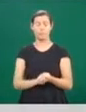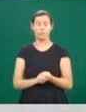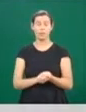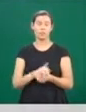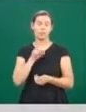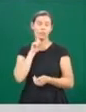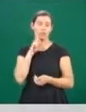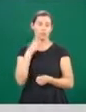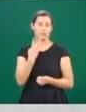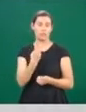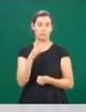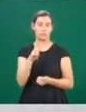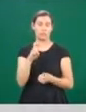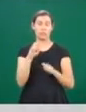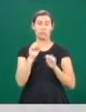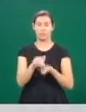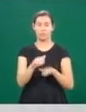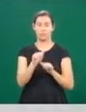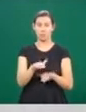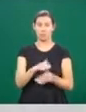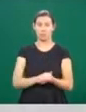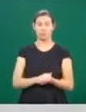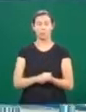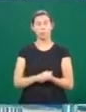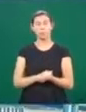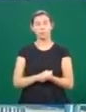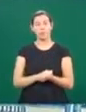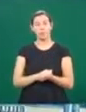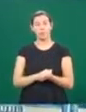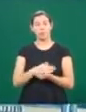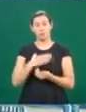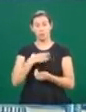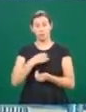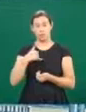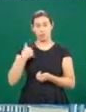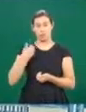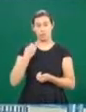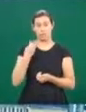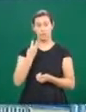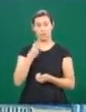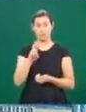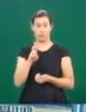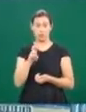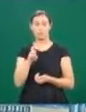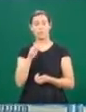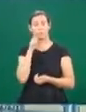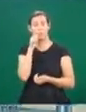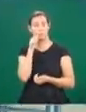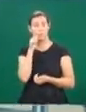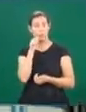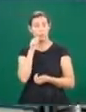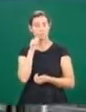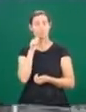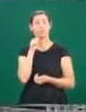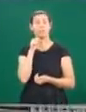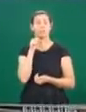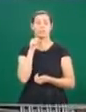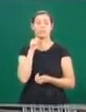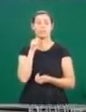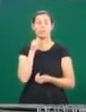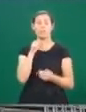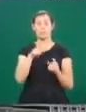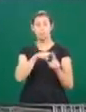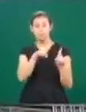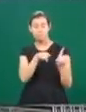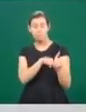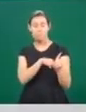setembro. Ter filho após os 35 anos, mulheres têm adiado a primeira gestação. Vamos saber mais sobre riscos e o que dizem os